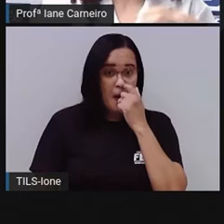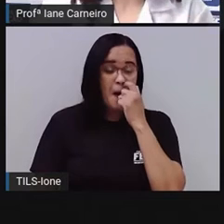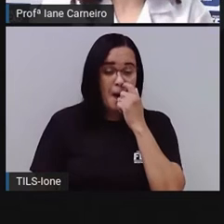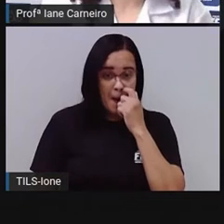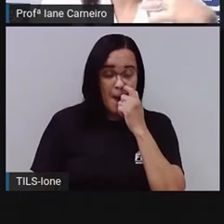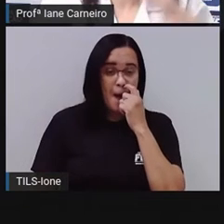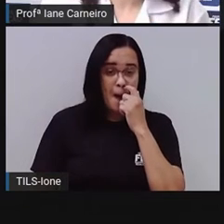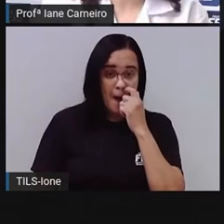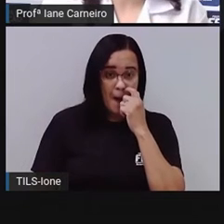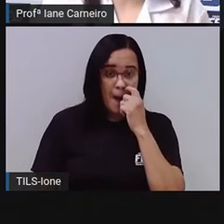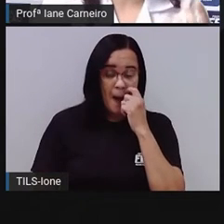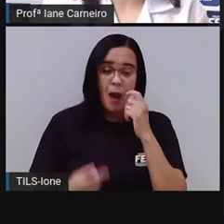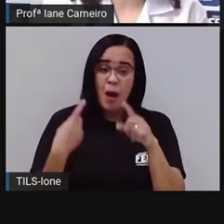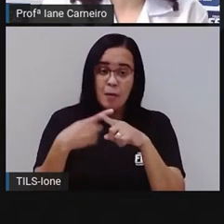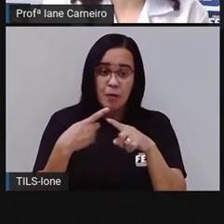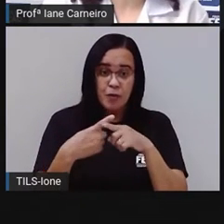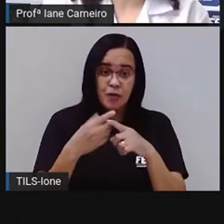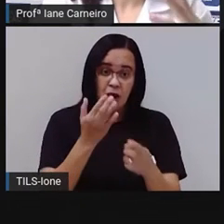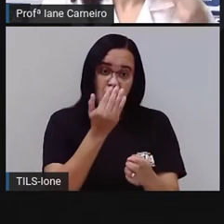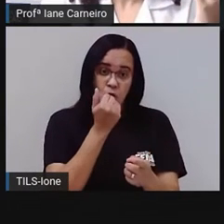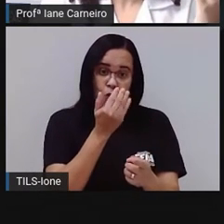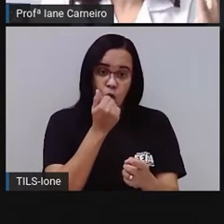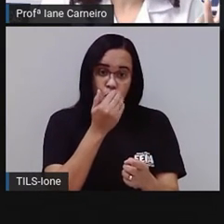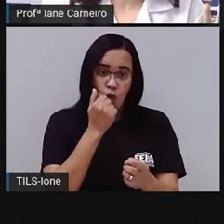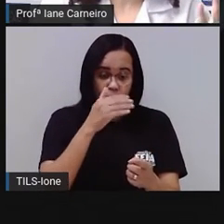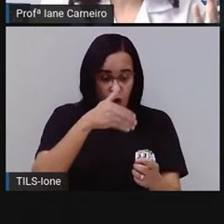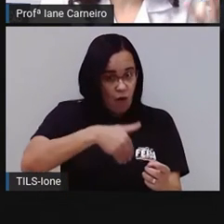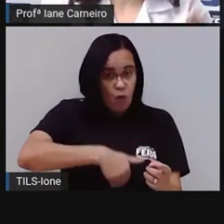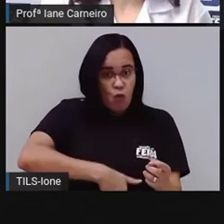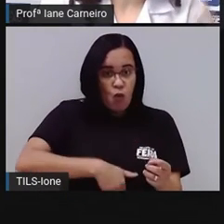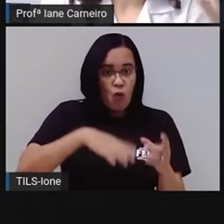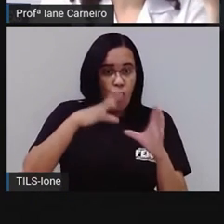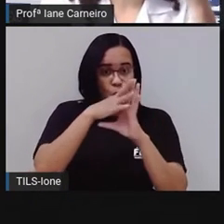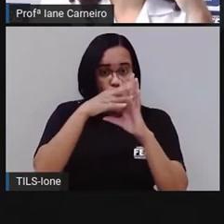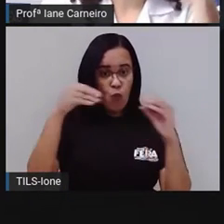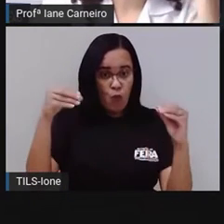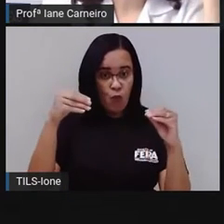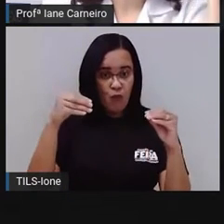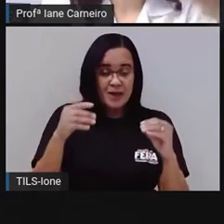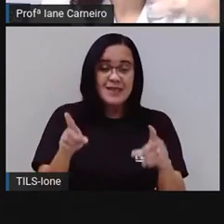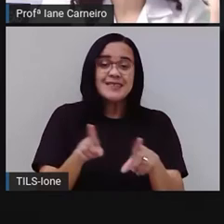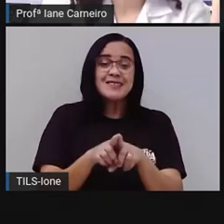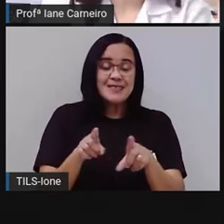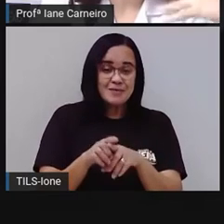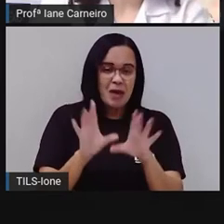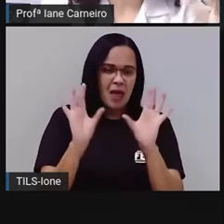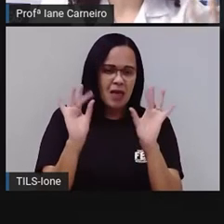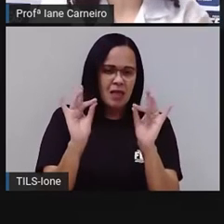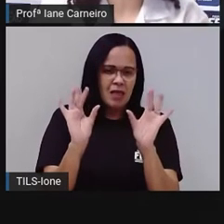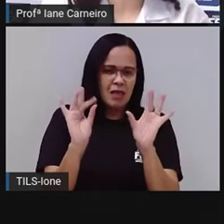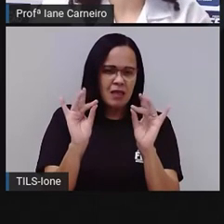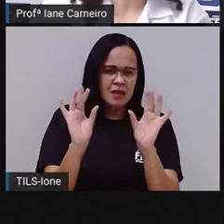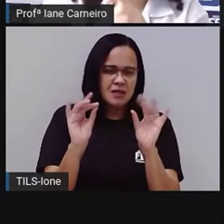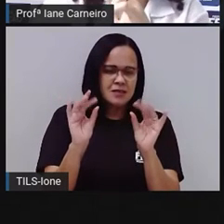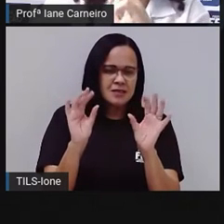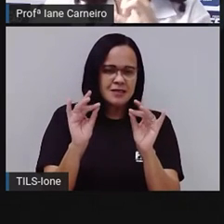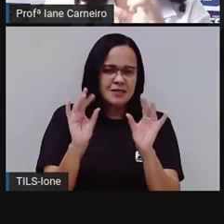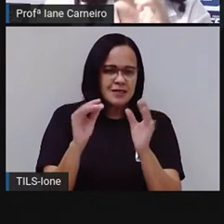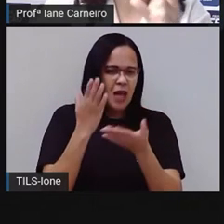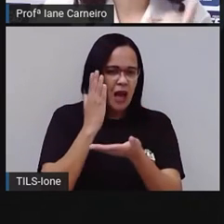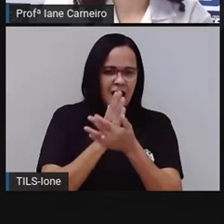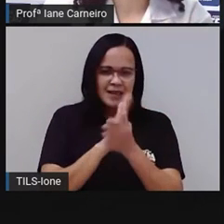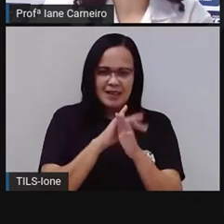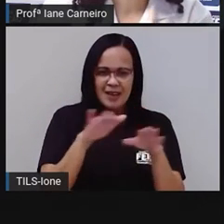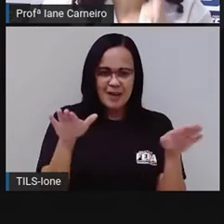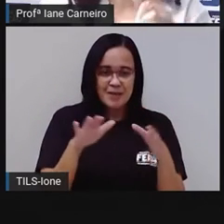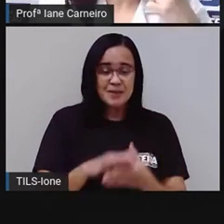fome, porque se a gente comer muito, enche a barriga, né? E a sede, ela alivia. Então, ele foi dando características, né? Falou que ela é